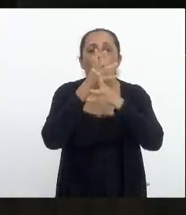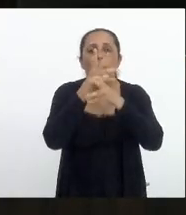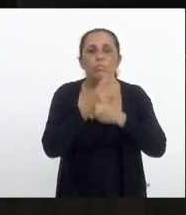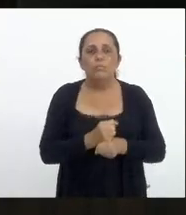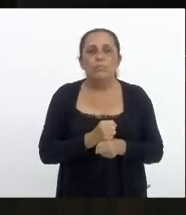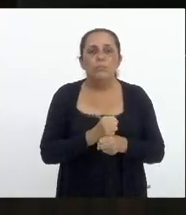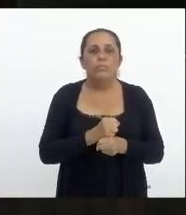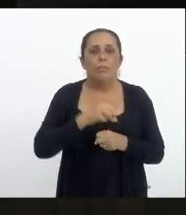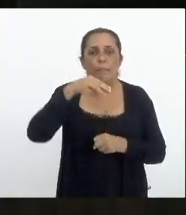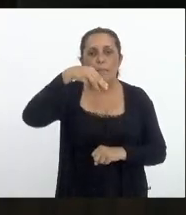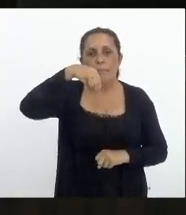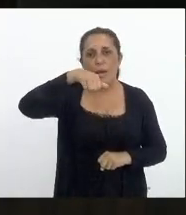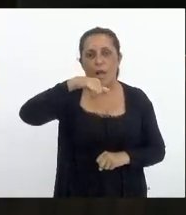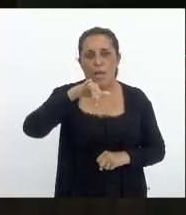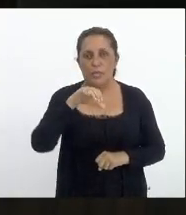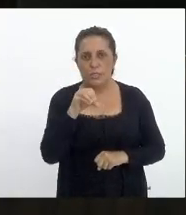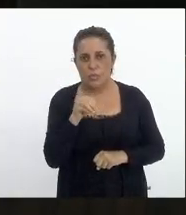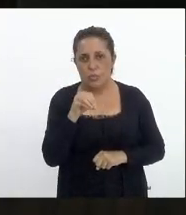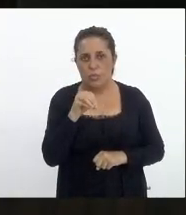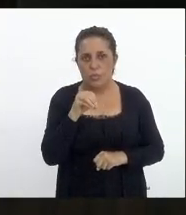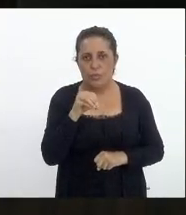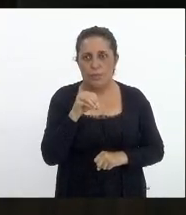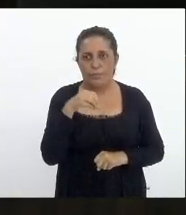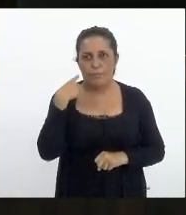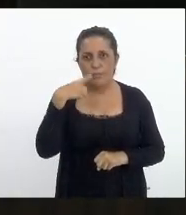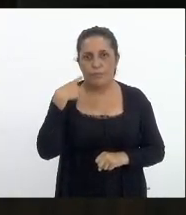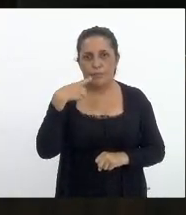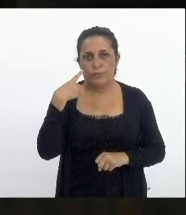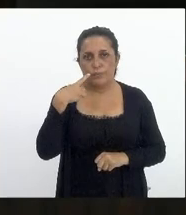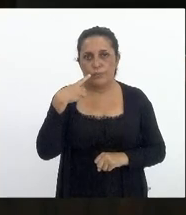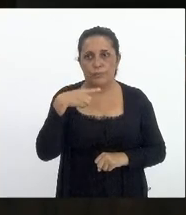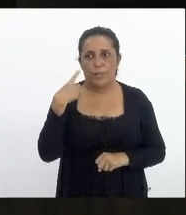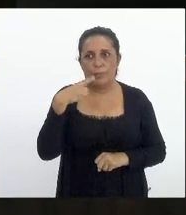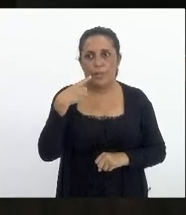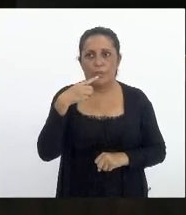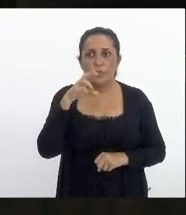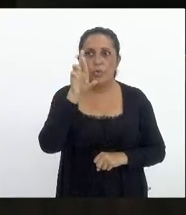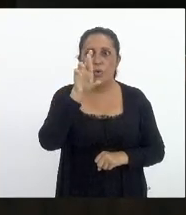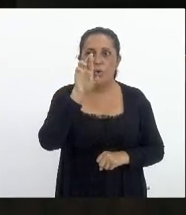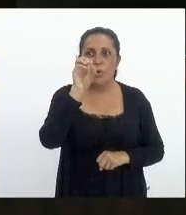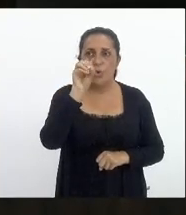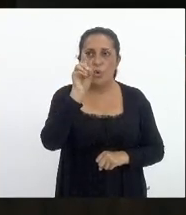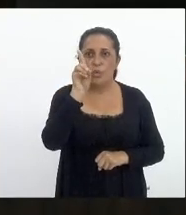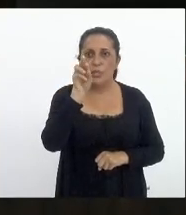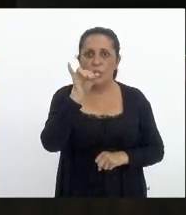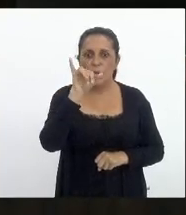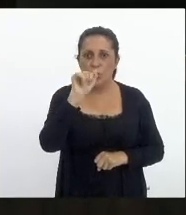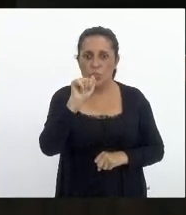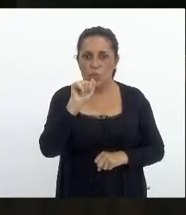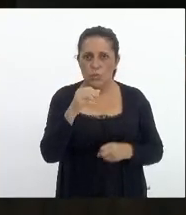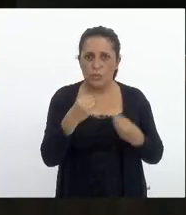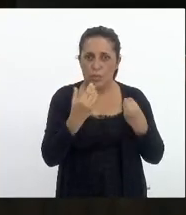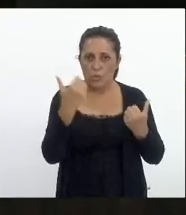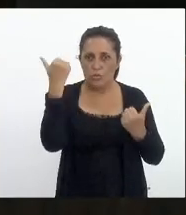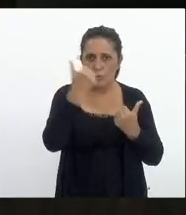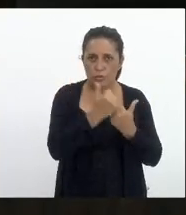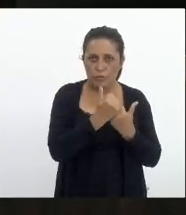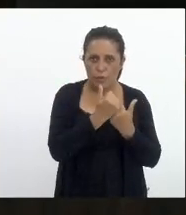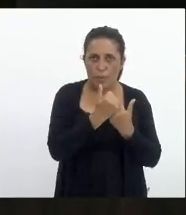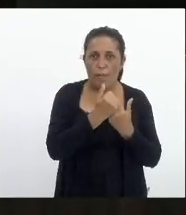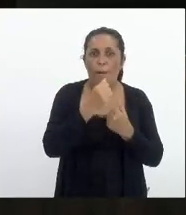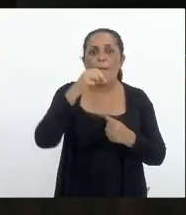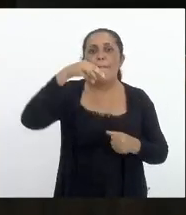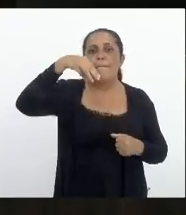deputado Márcio Canella deputado deputado Rodrigo só deu o substitutivo né então deputado Márcio